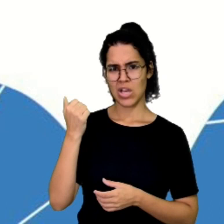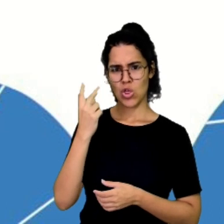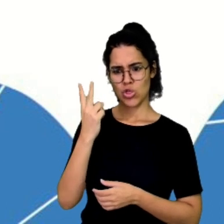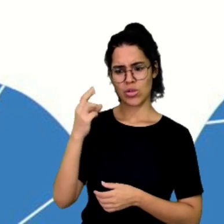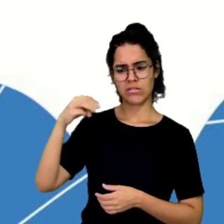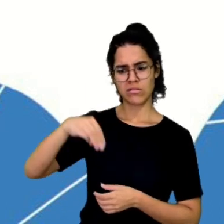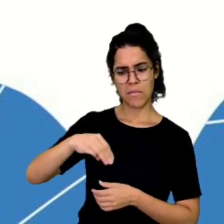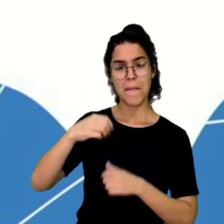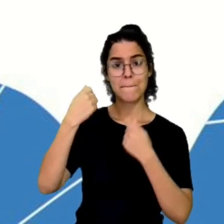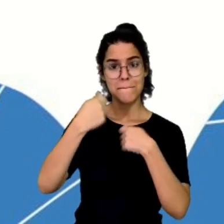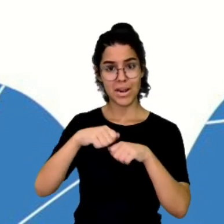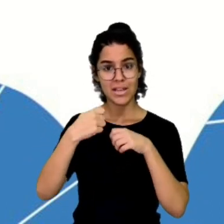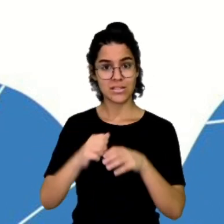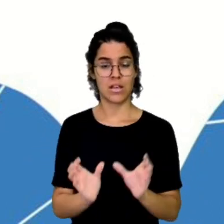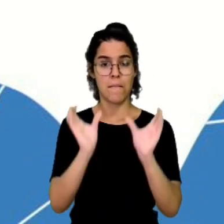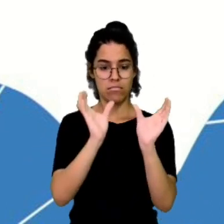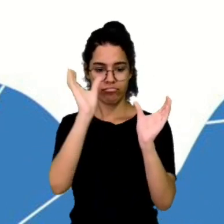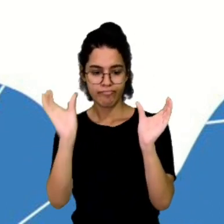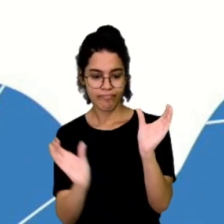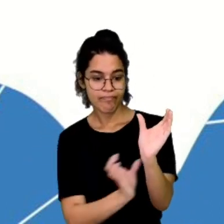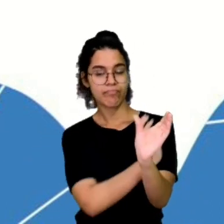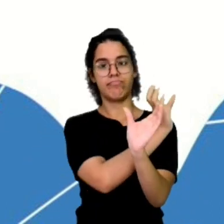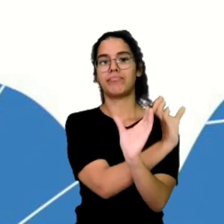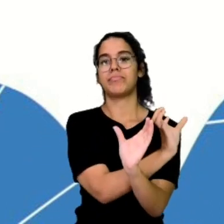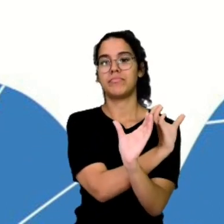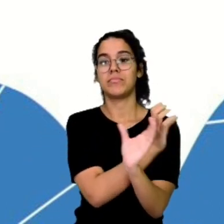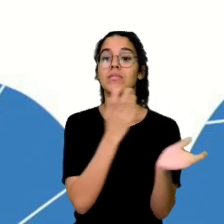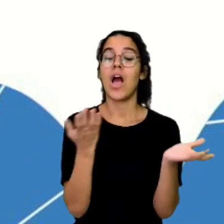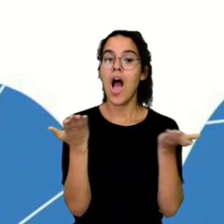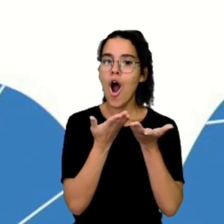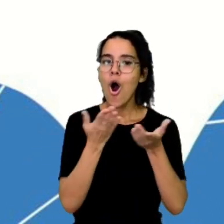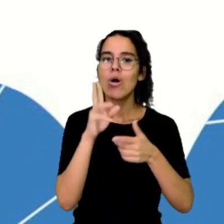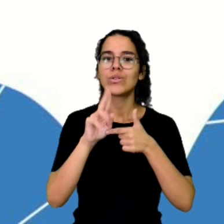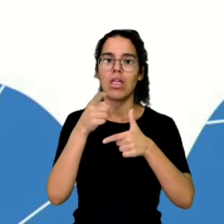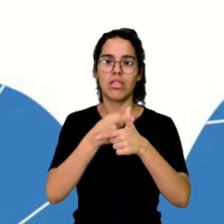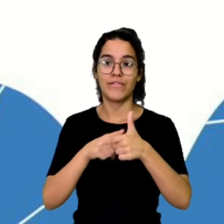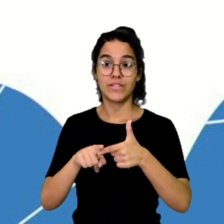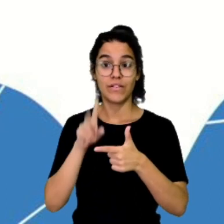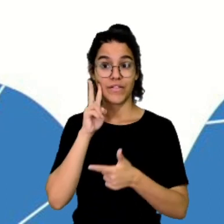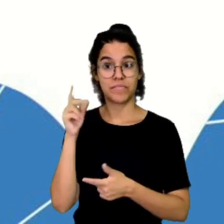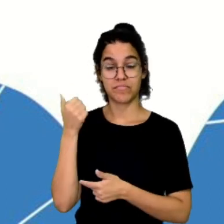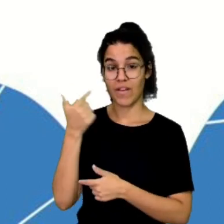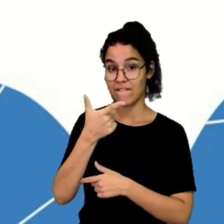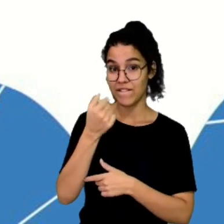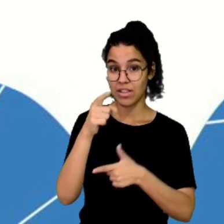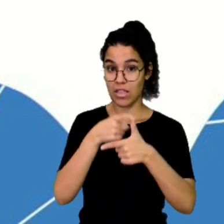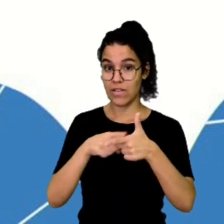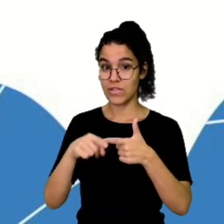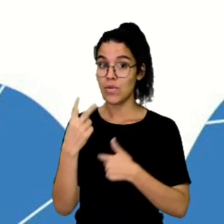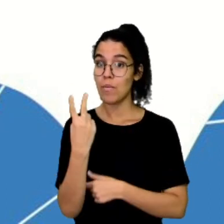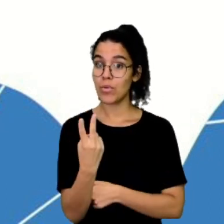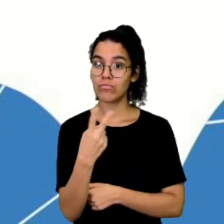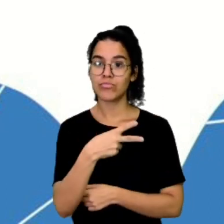aí junto de M vai ter que vir para o outro lado, só que agora dividindo. E aí 20 dividido por 2